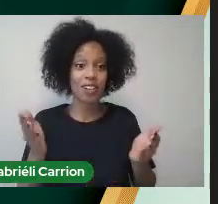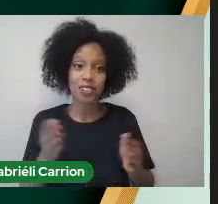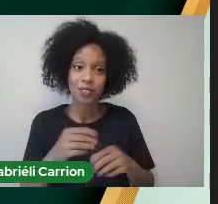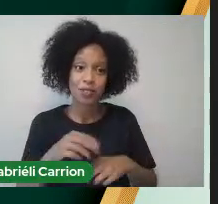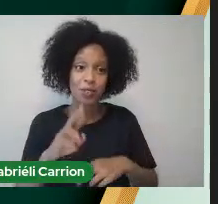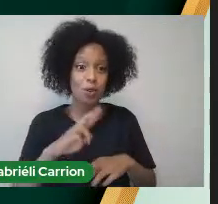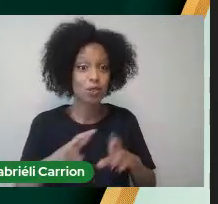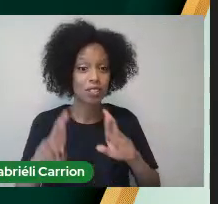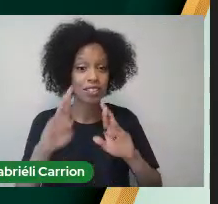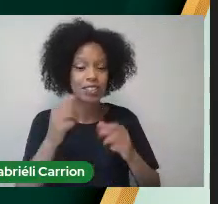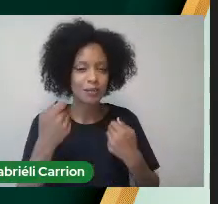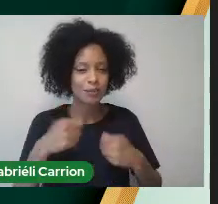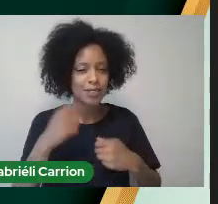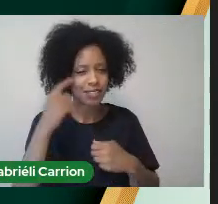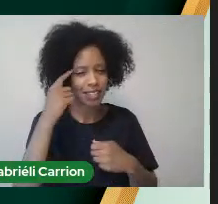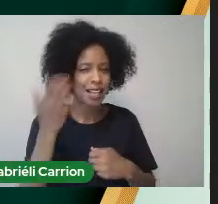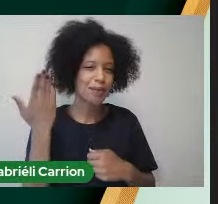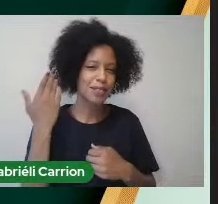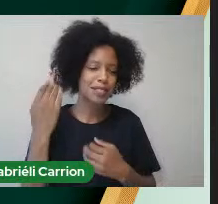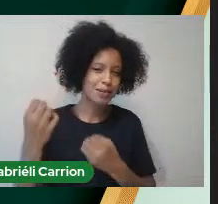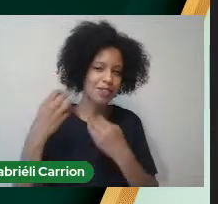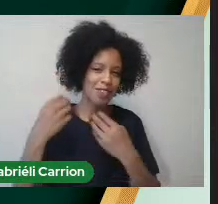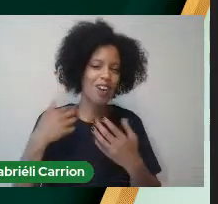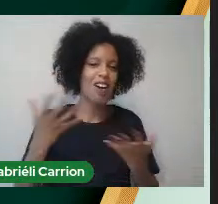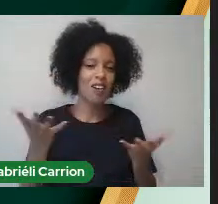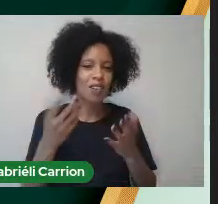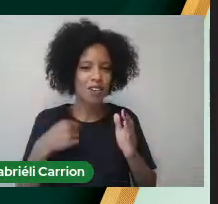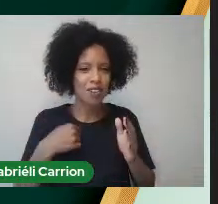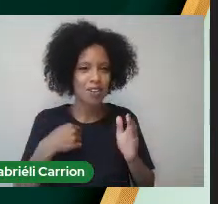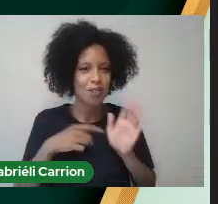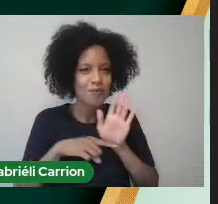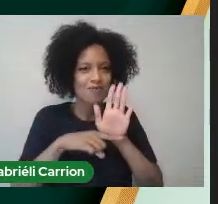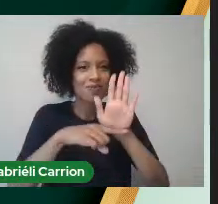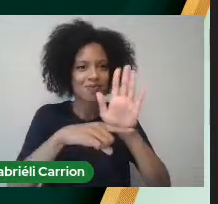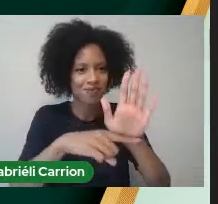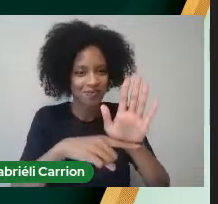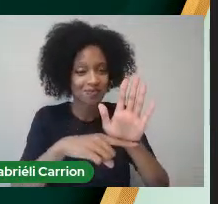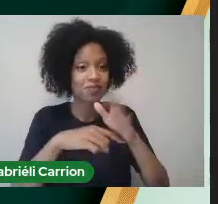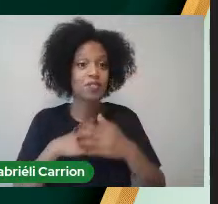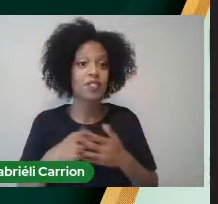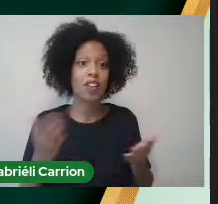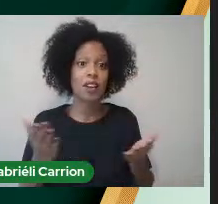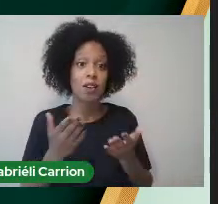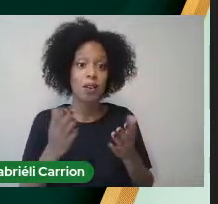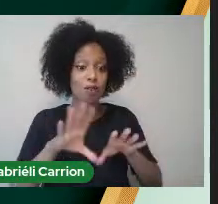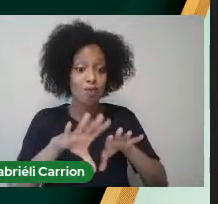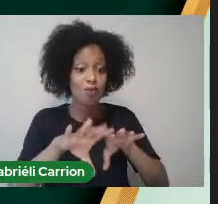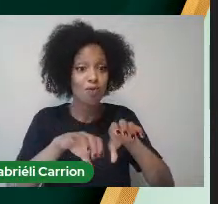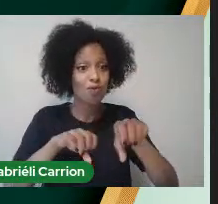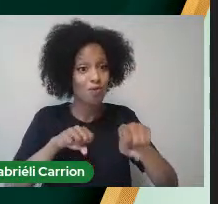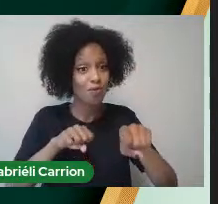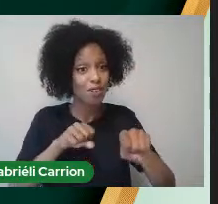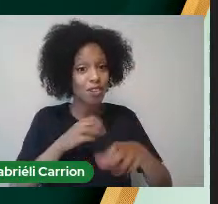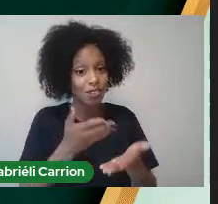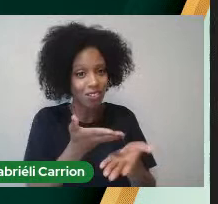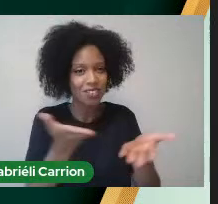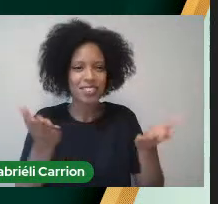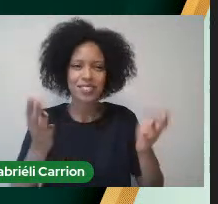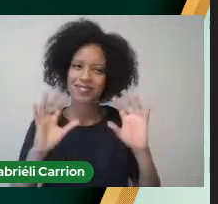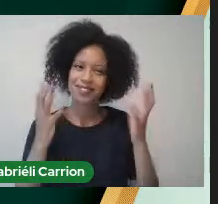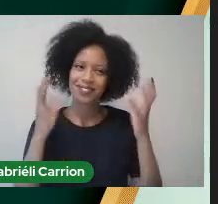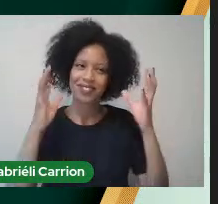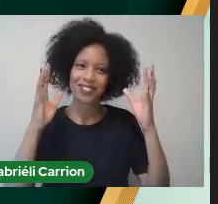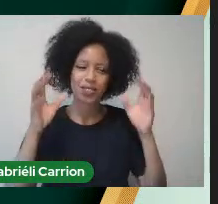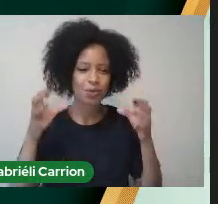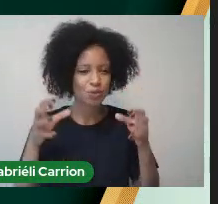retribuirmos Todo o conhecimento Que adquirimos É o momento Da nossa formatura Vamos comemorar Com todos